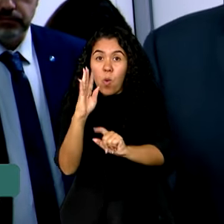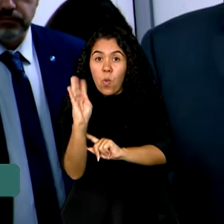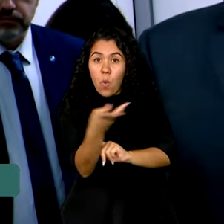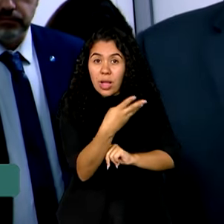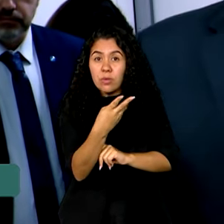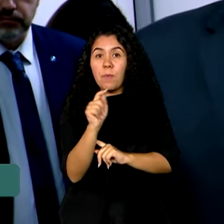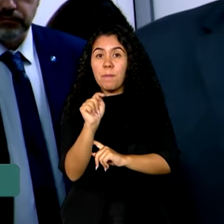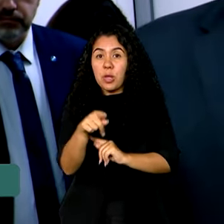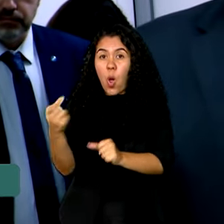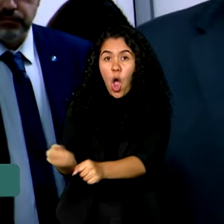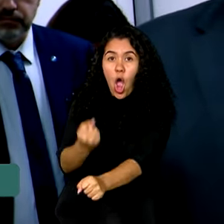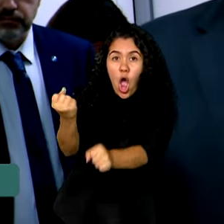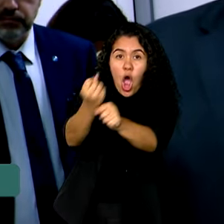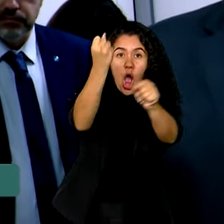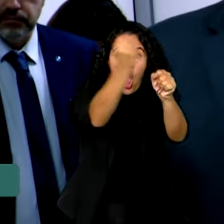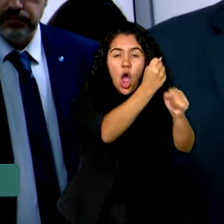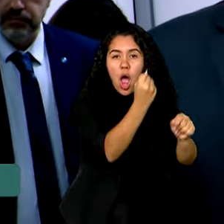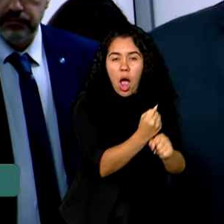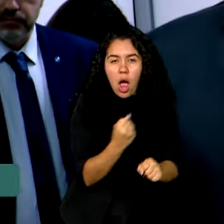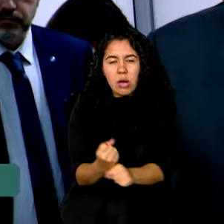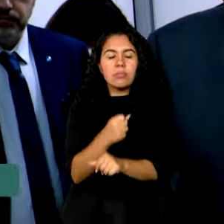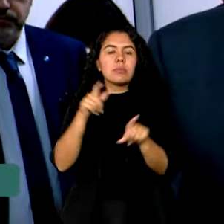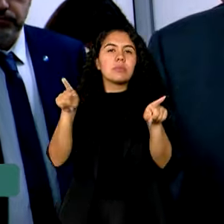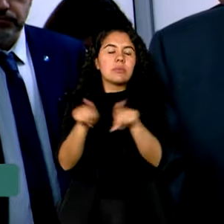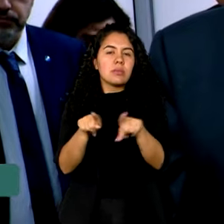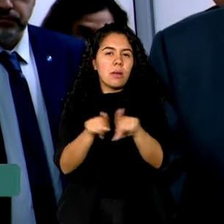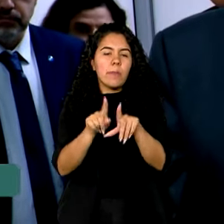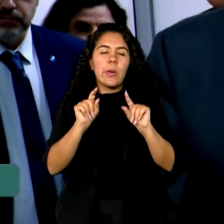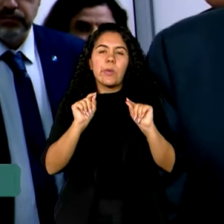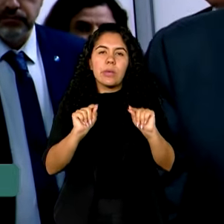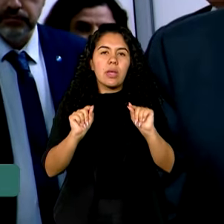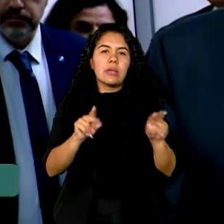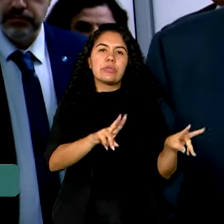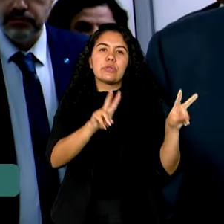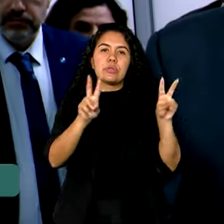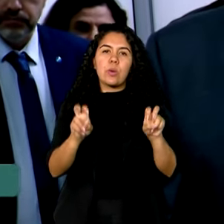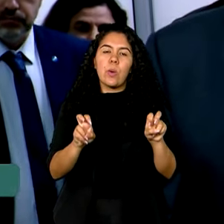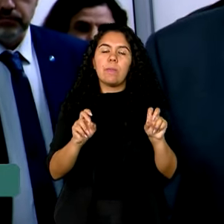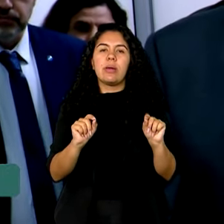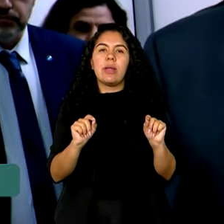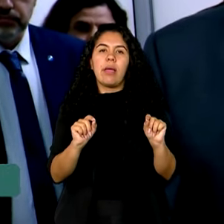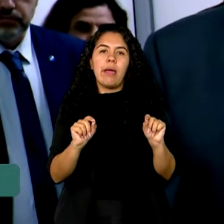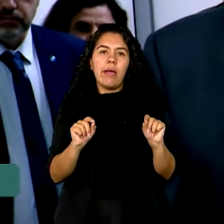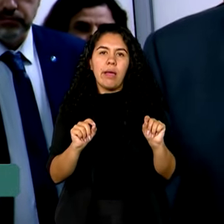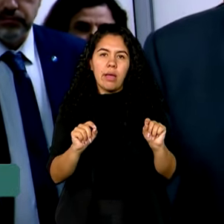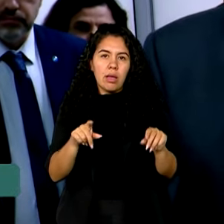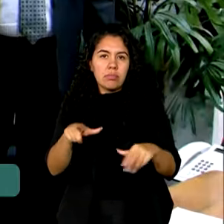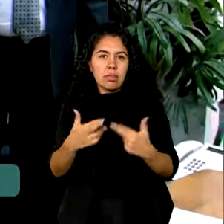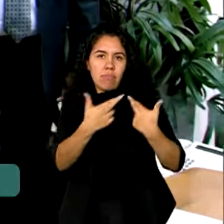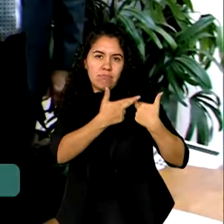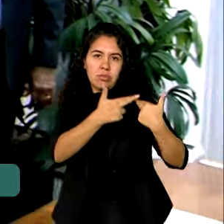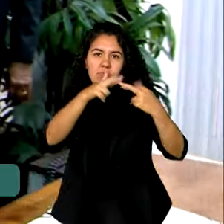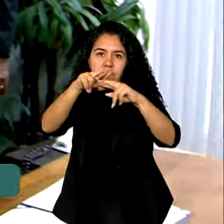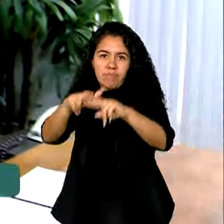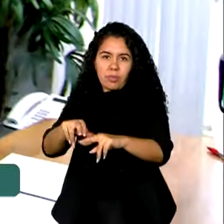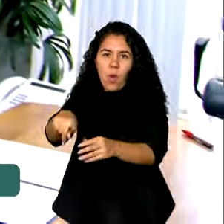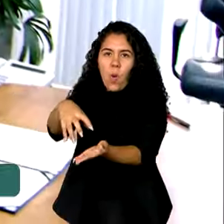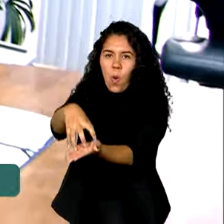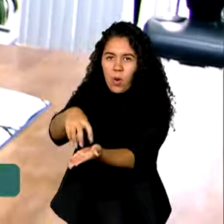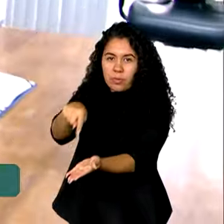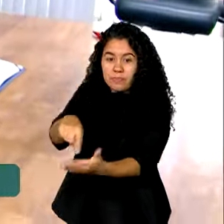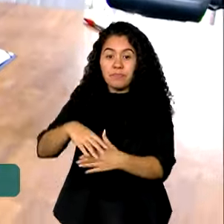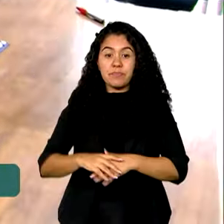mas todo o conjunto de responsabilidades que estão sob a guarda do IBAMA. Para a Agência